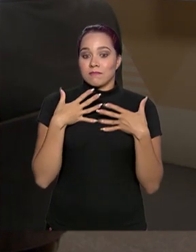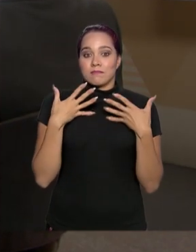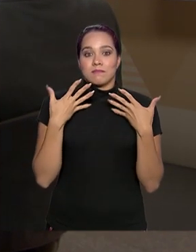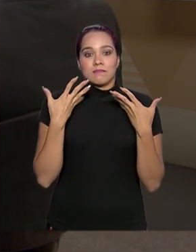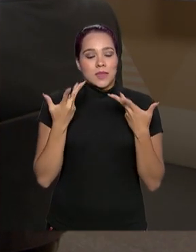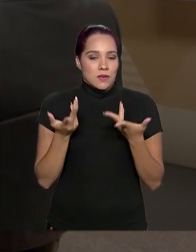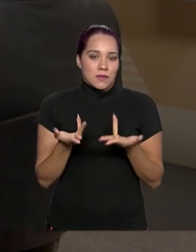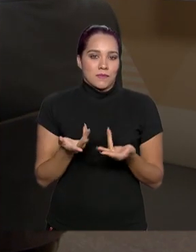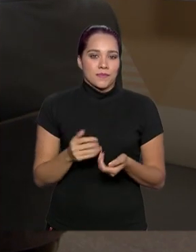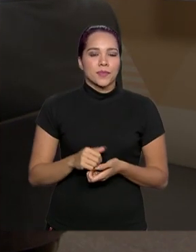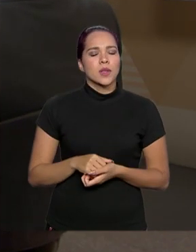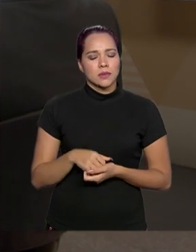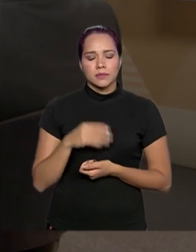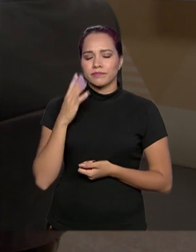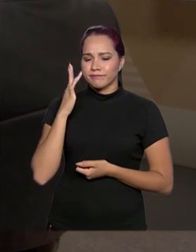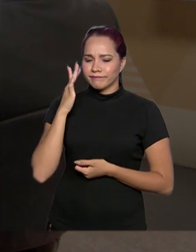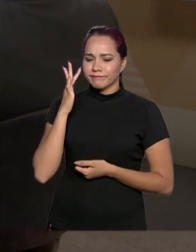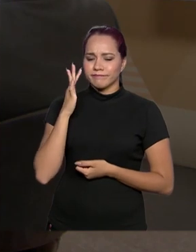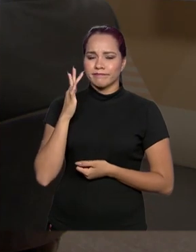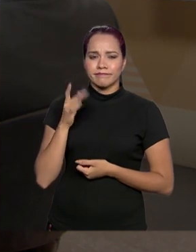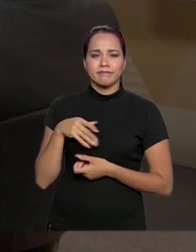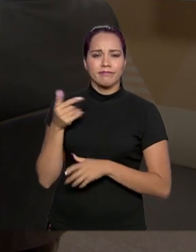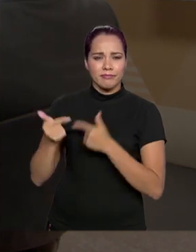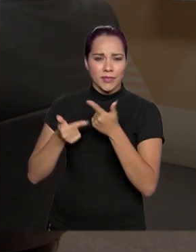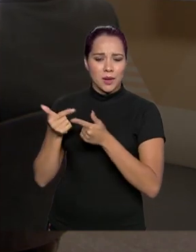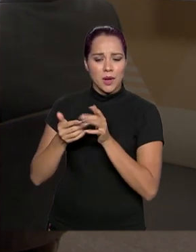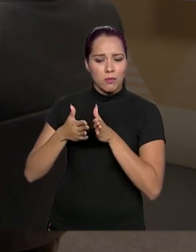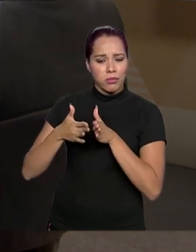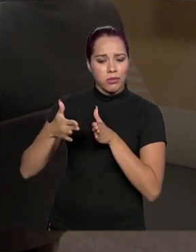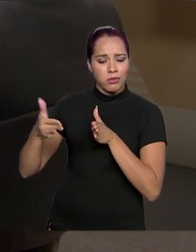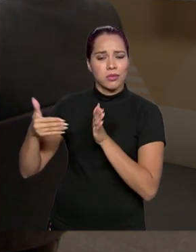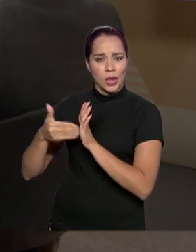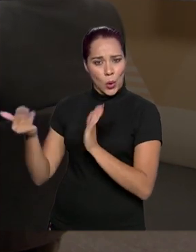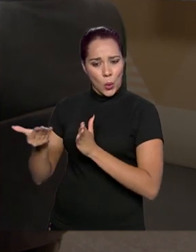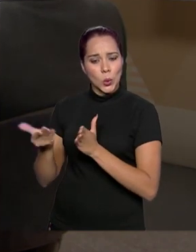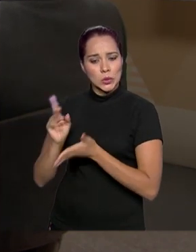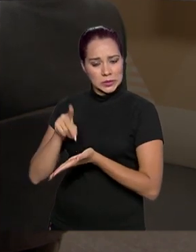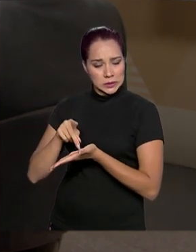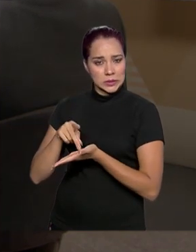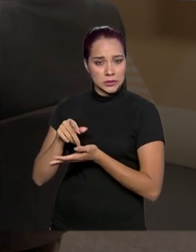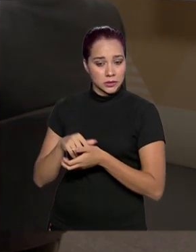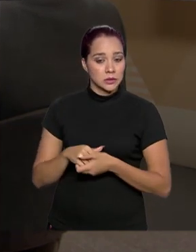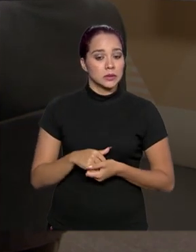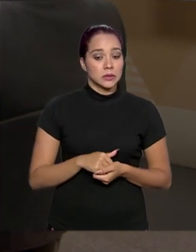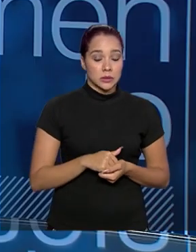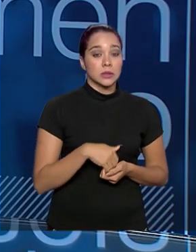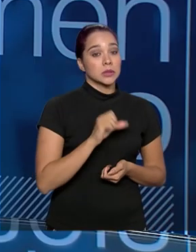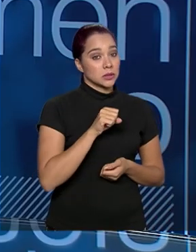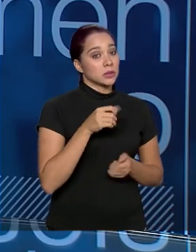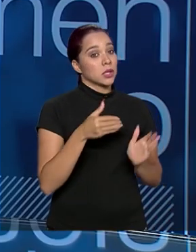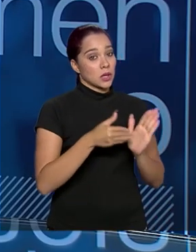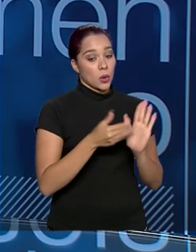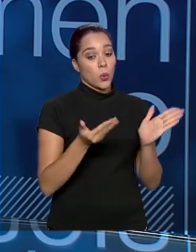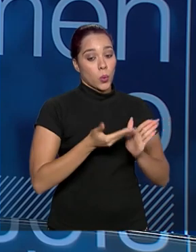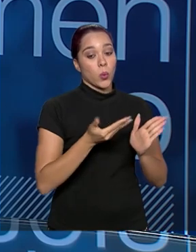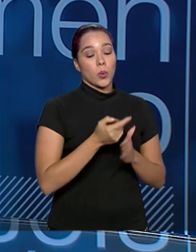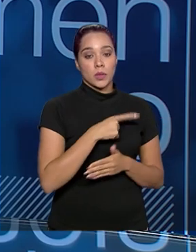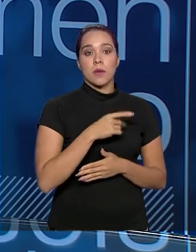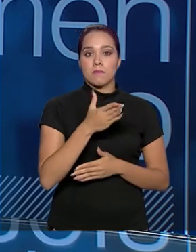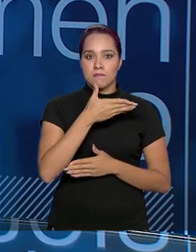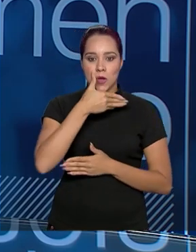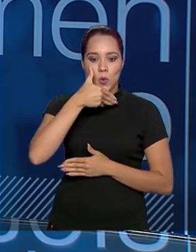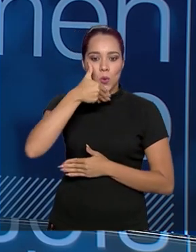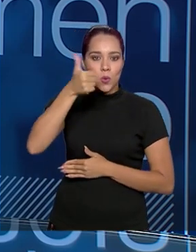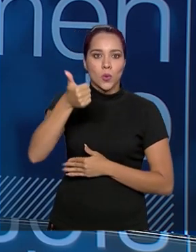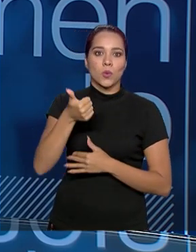como se diz. Imagino. Esse trabalho, o diretor, estende até hoje, né? Até hoje. A gente tem aí um... Melhoramos bastante